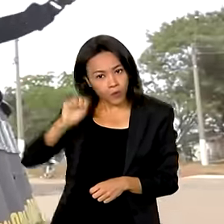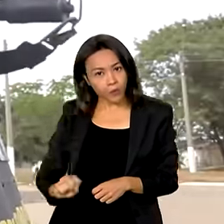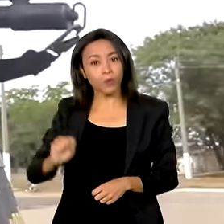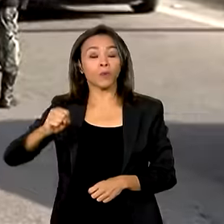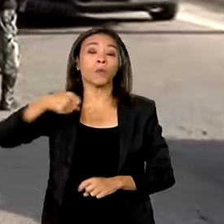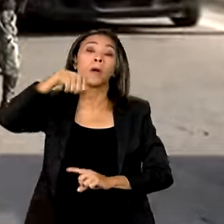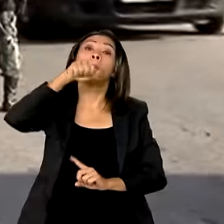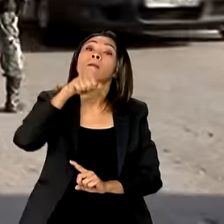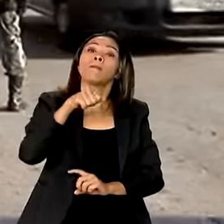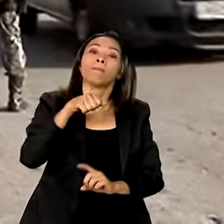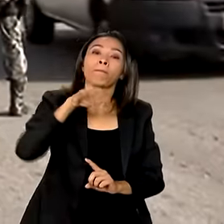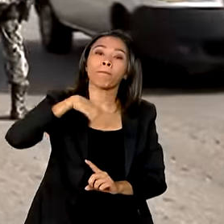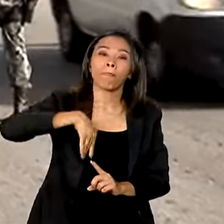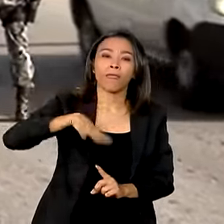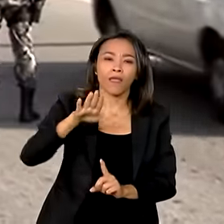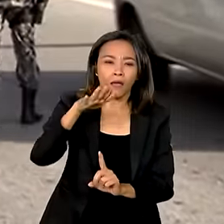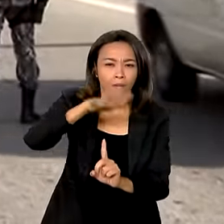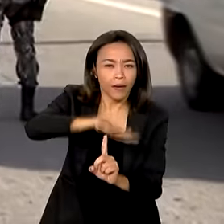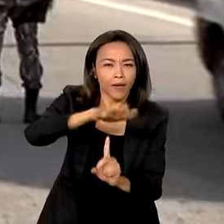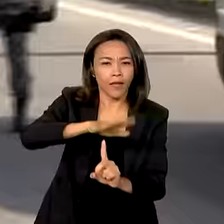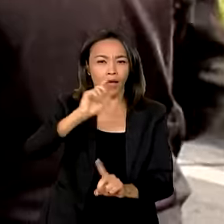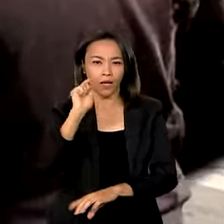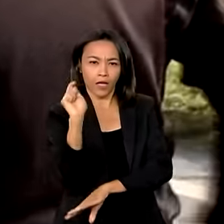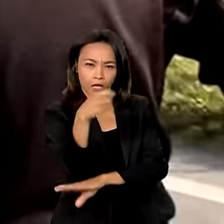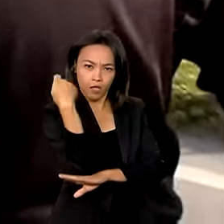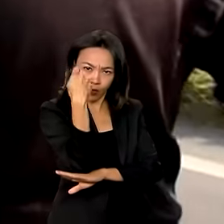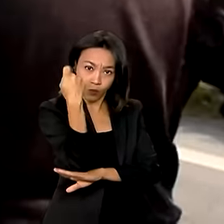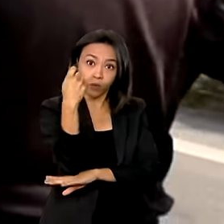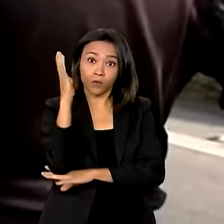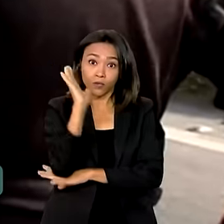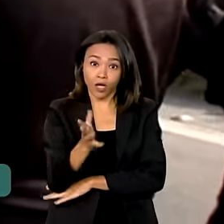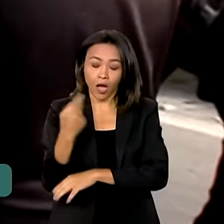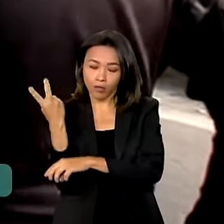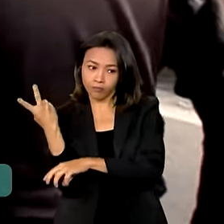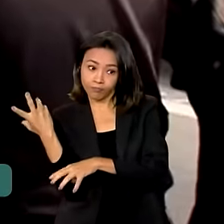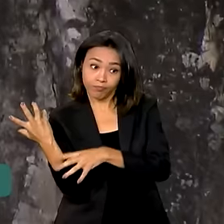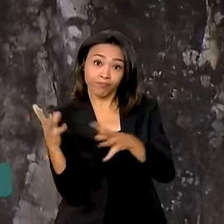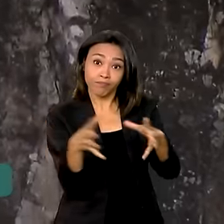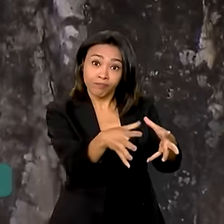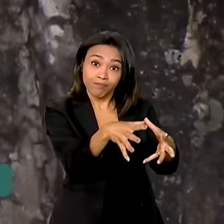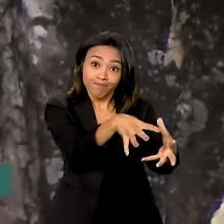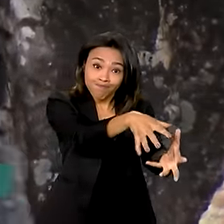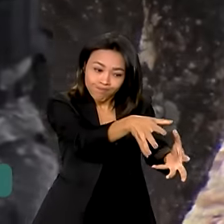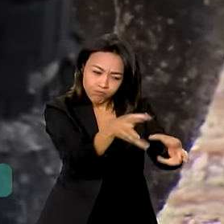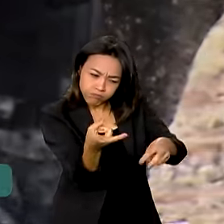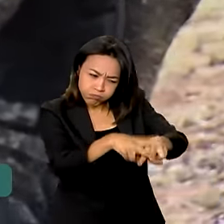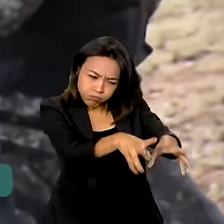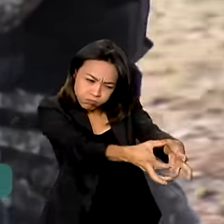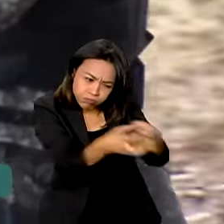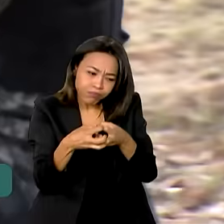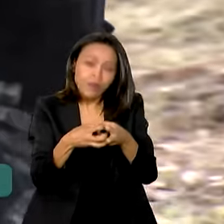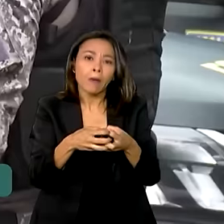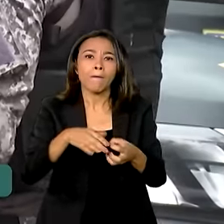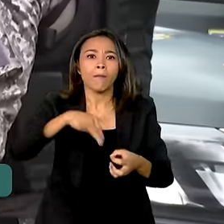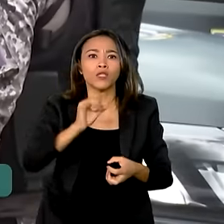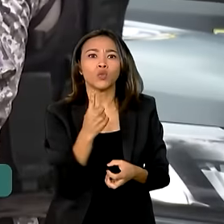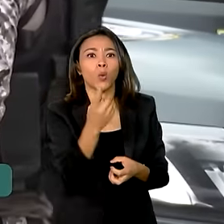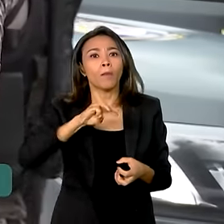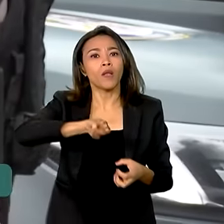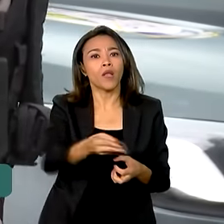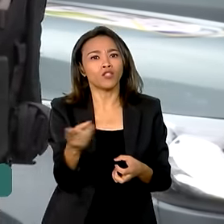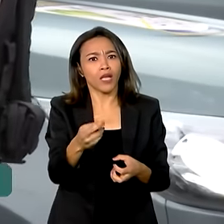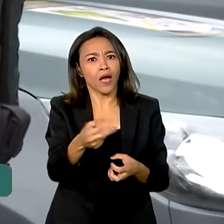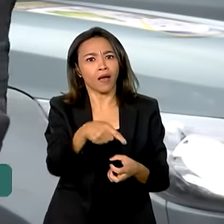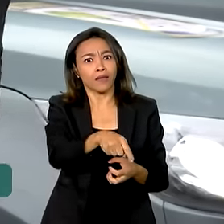Paraná e Rio Grande do Sul. Foram apreendidos mais de um milhão de reais em dinheiro de origem ilícita, 5